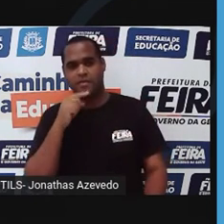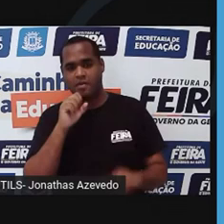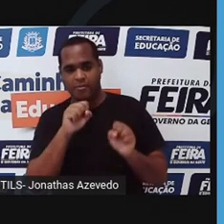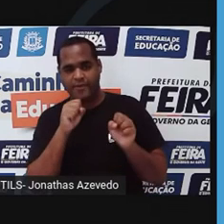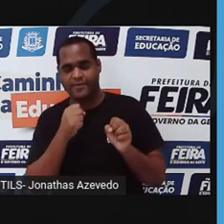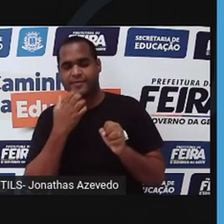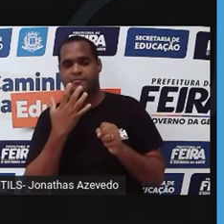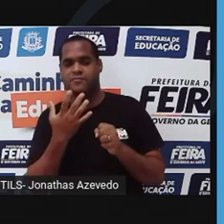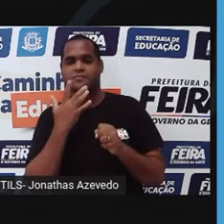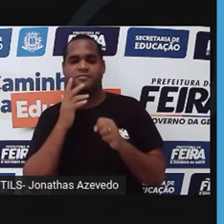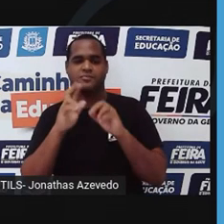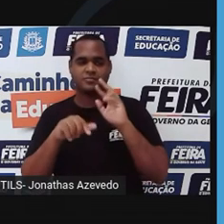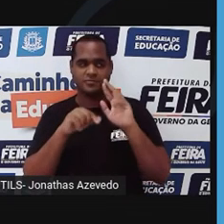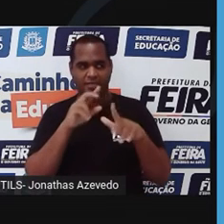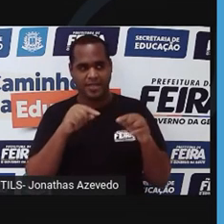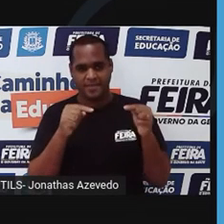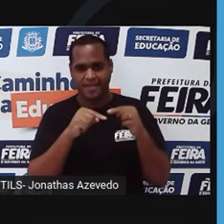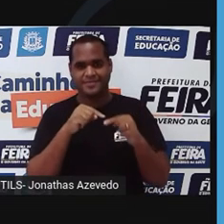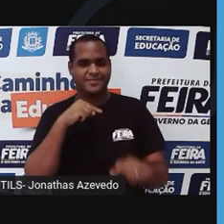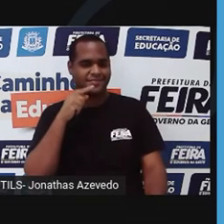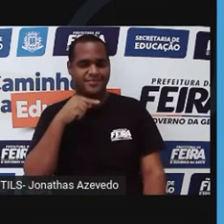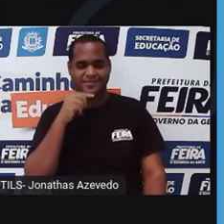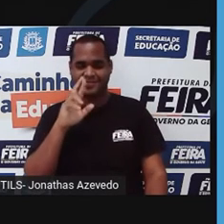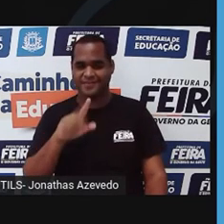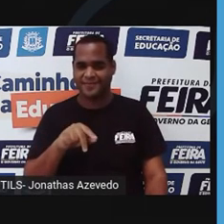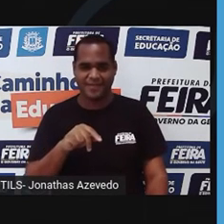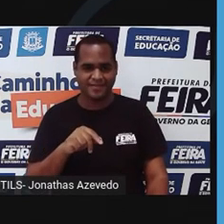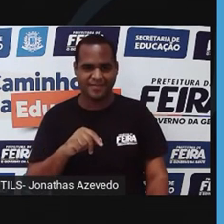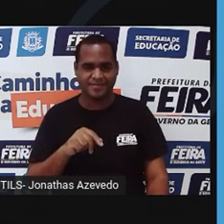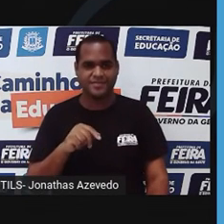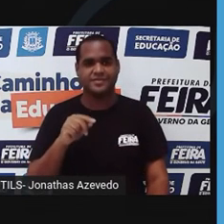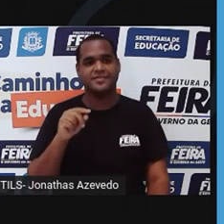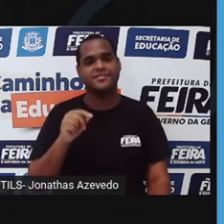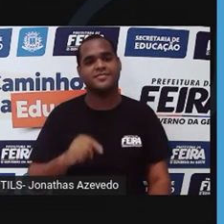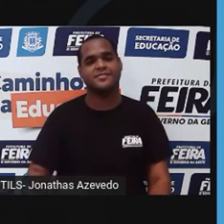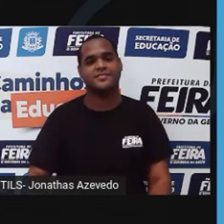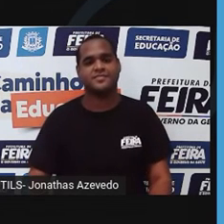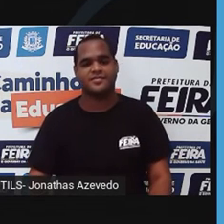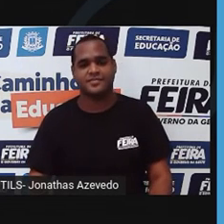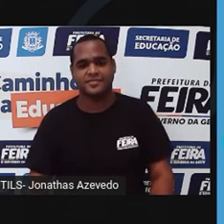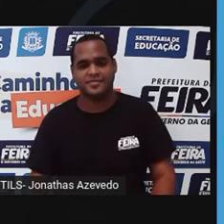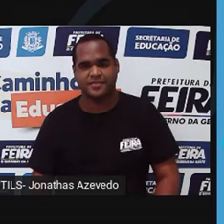tonalidades. Para eles, não existe isso. Nubia, você já...